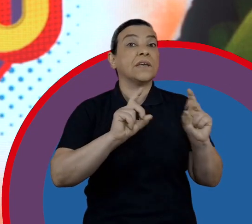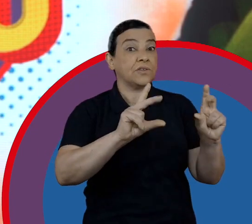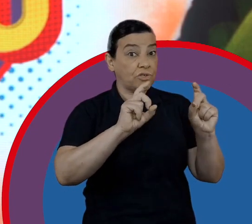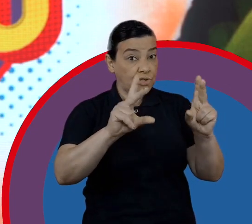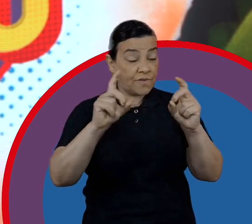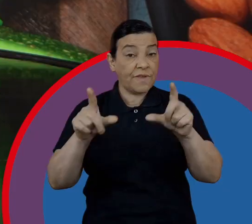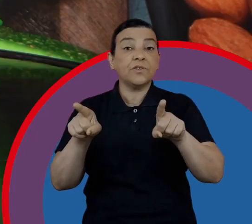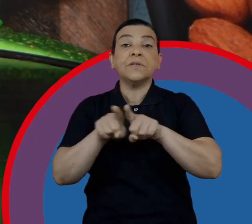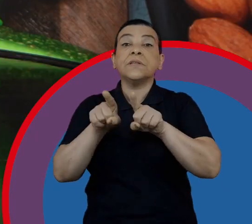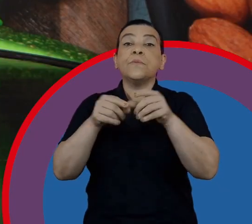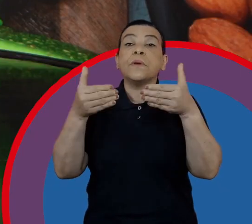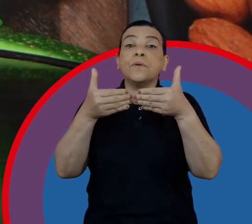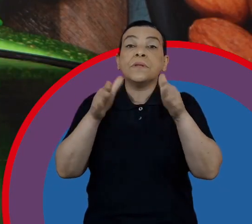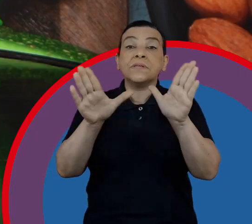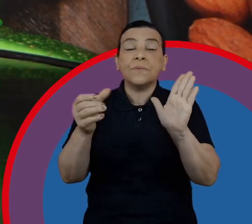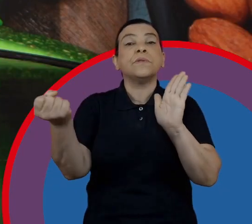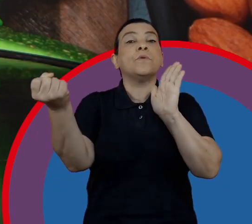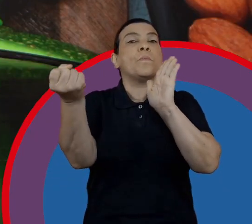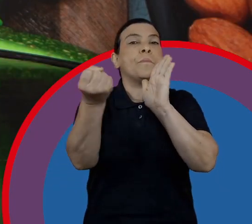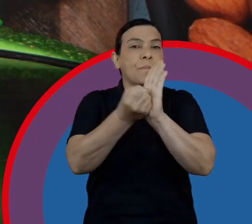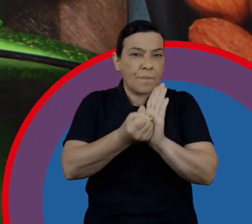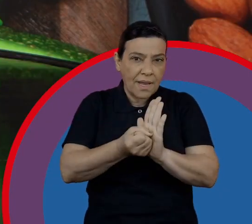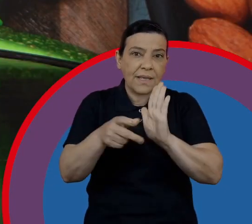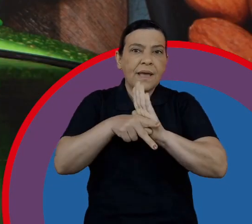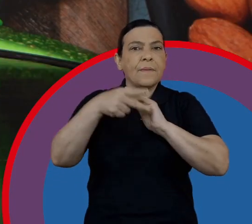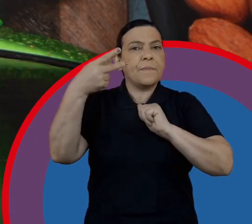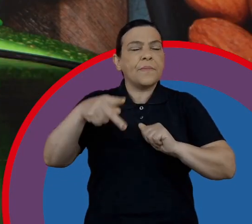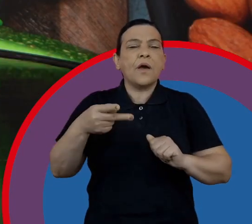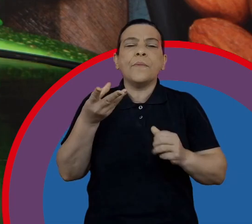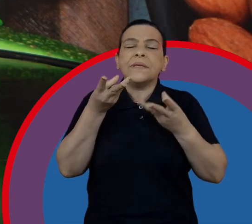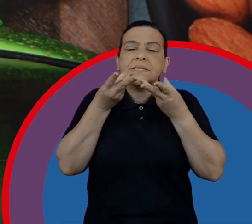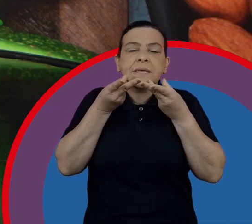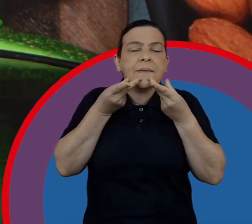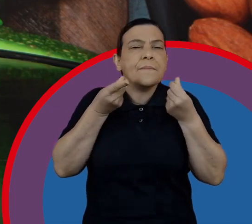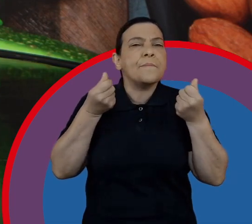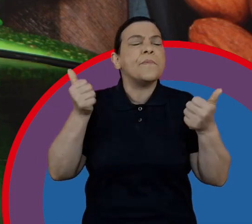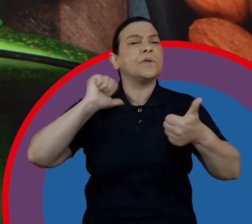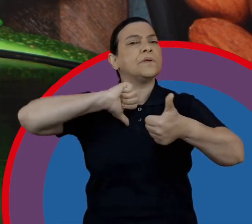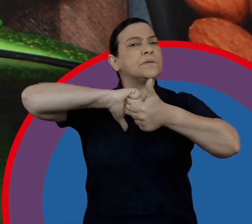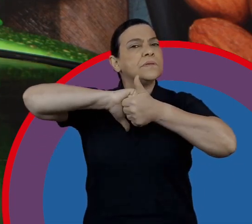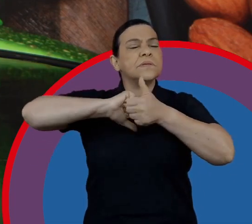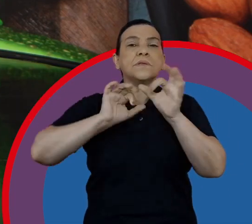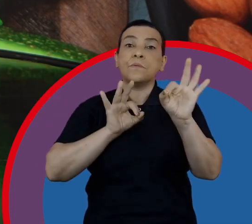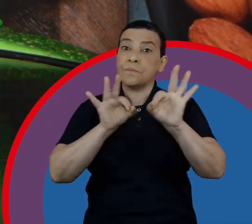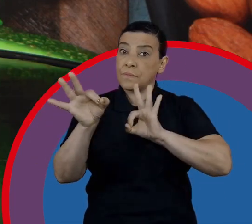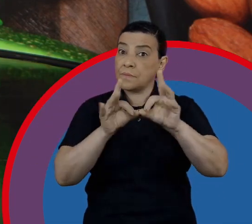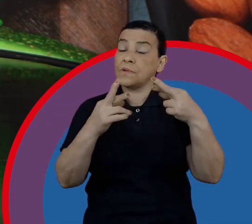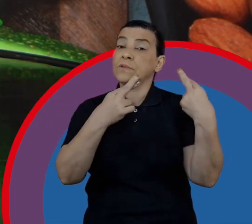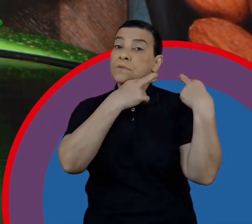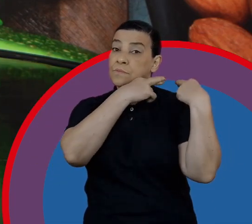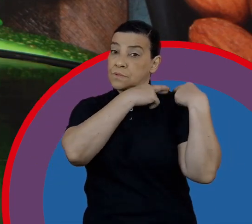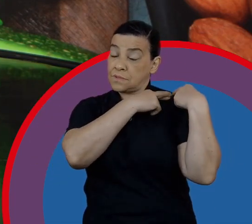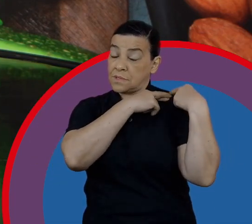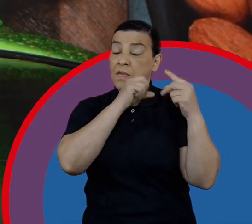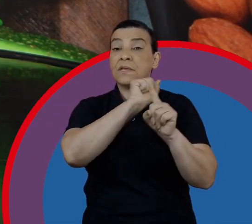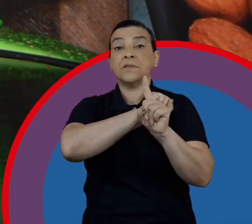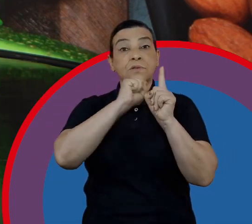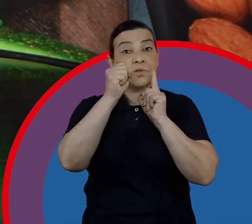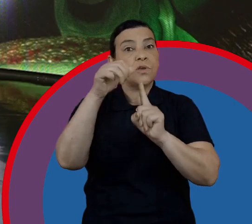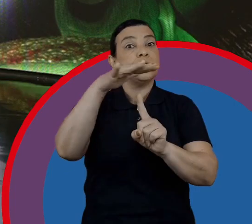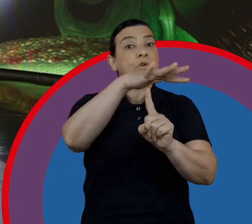que comercializamos. O lançamento da marca própria Sabor e Qualidade, que são alimentos produzidos com responsabilidade